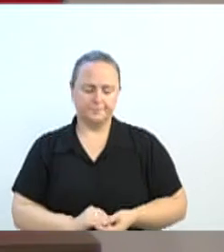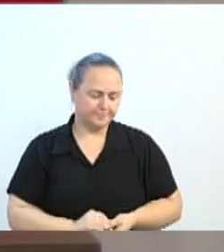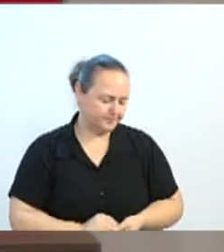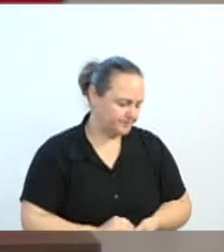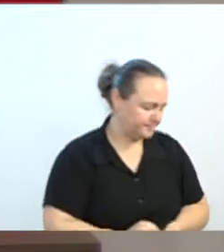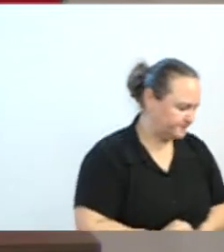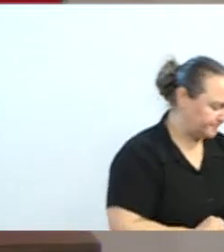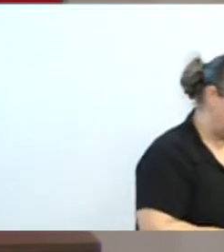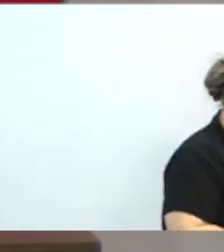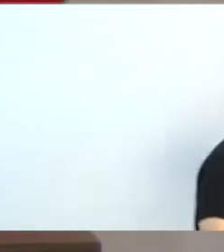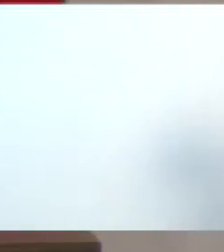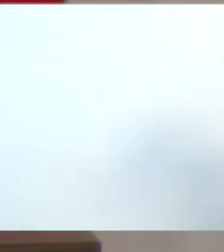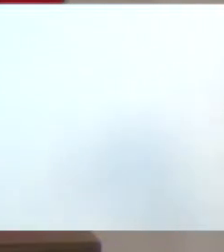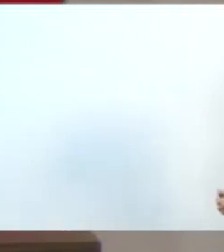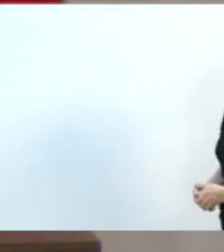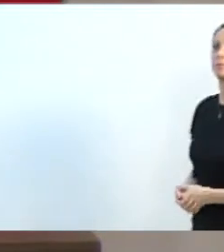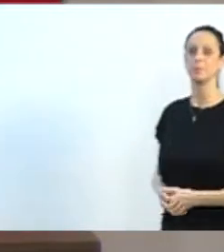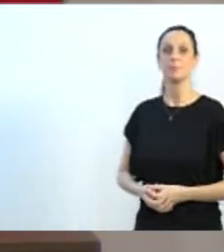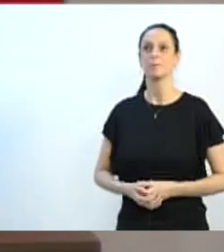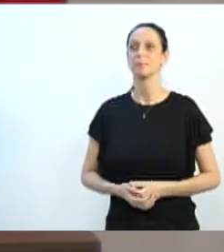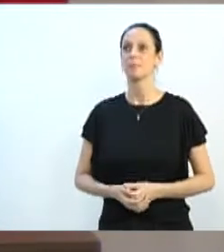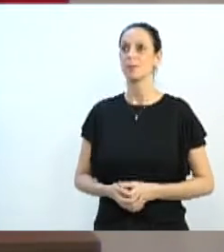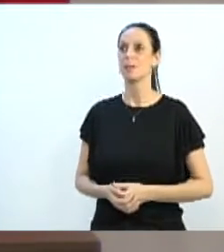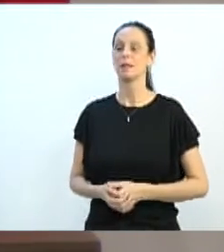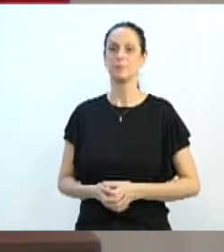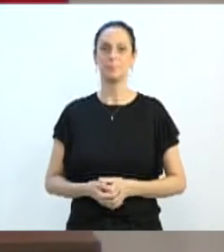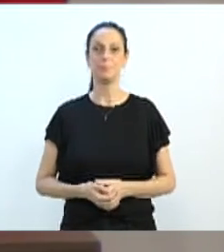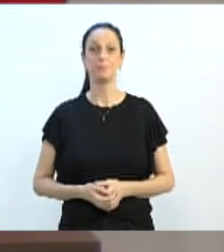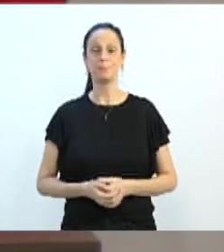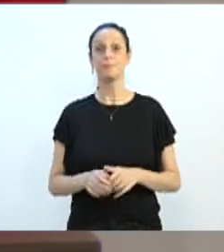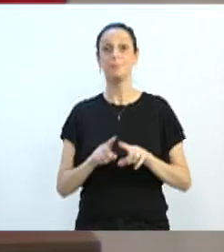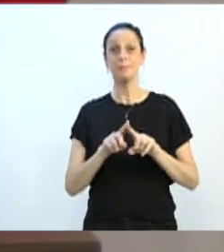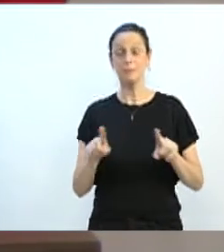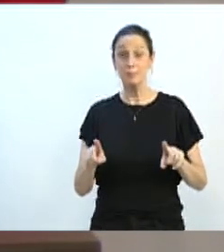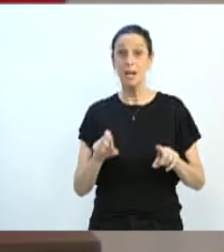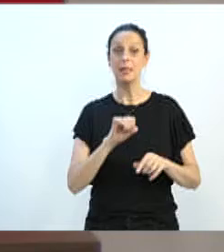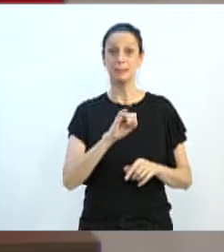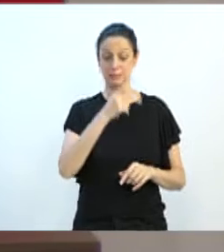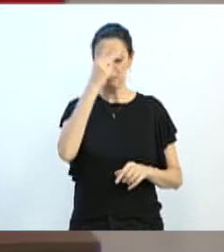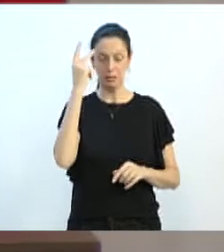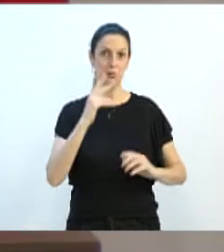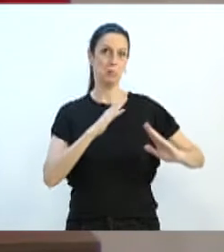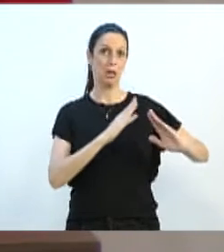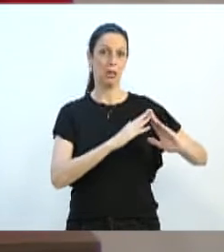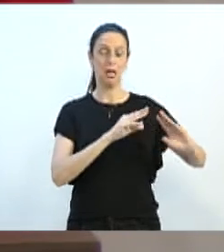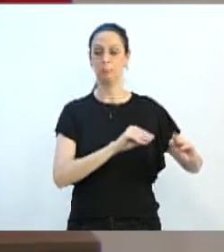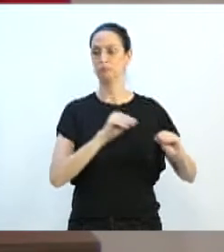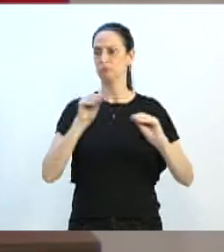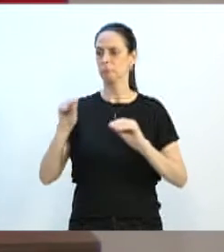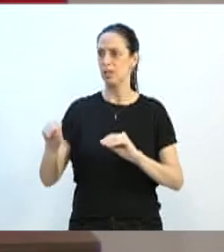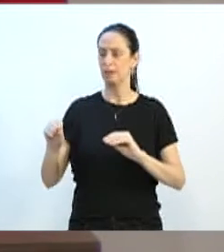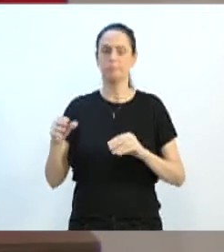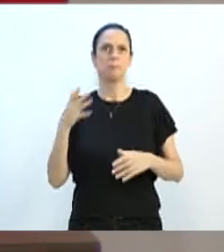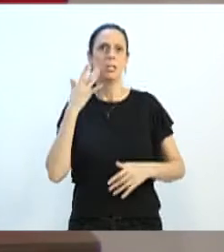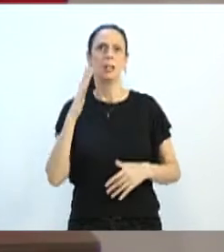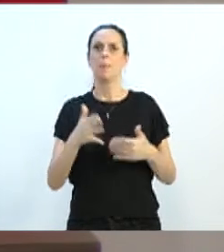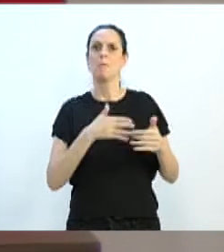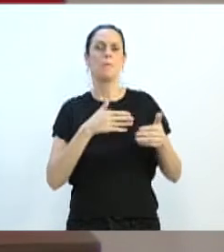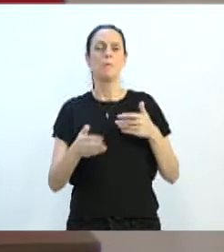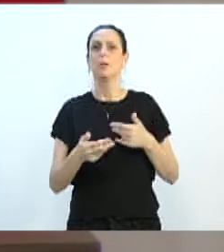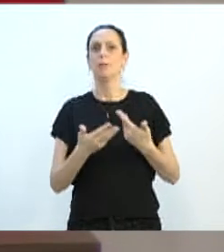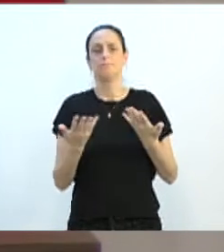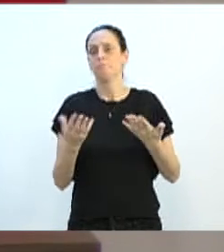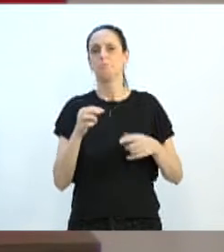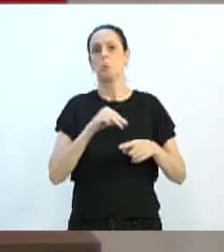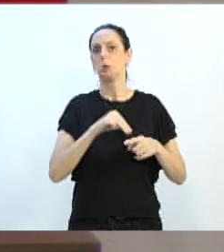partir do momento que o cidadão, o vereador Marcelo Lanzarim, deixa de viver naquele endereço, por qualquer motivo, eu vou citar aqui a condição de